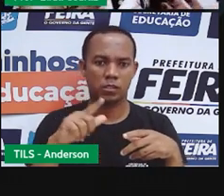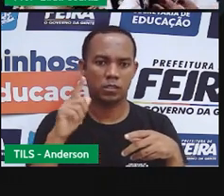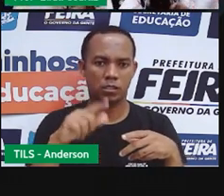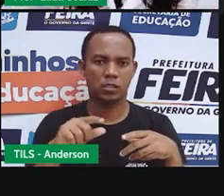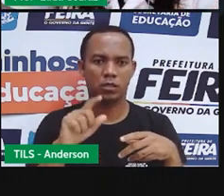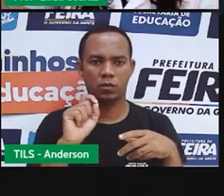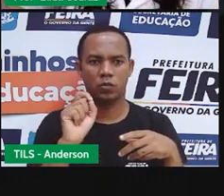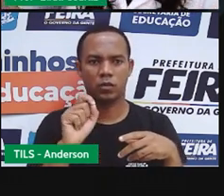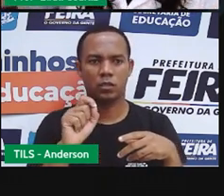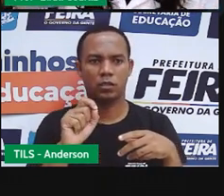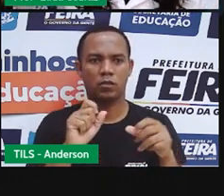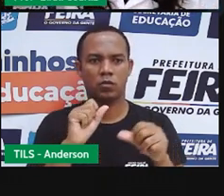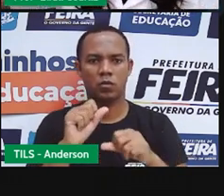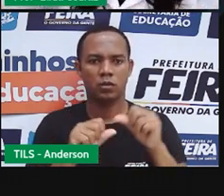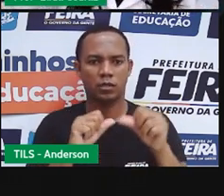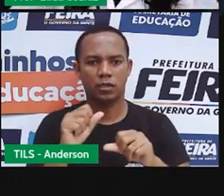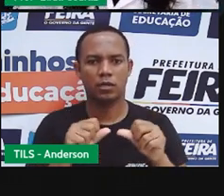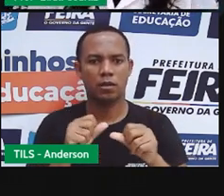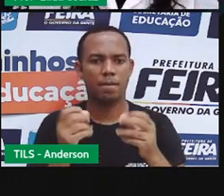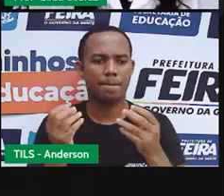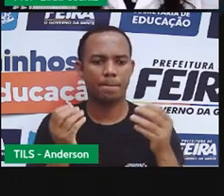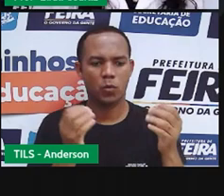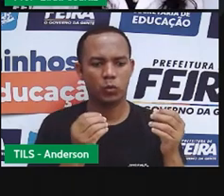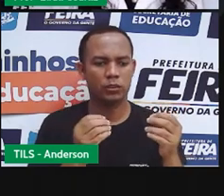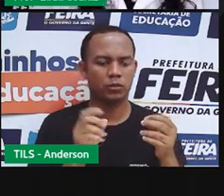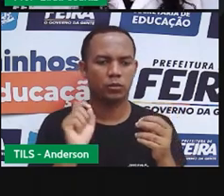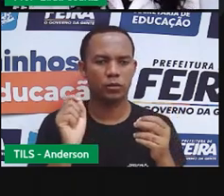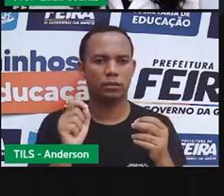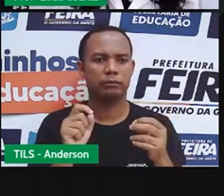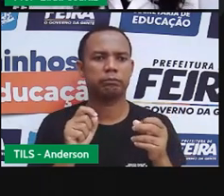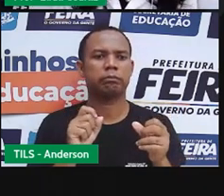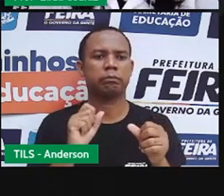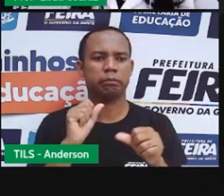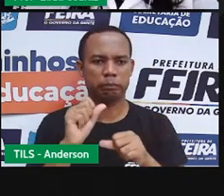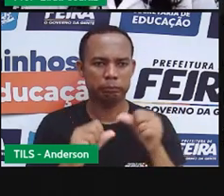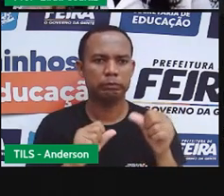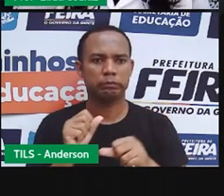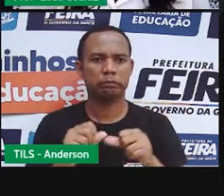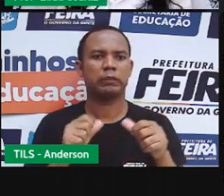numa consistência e que dê para montar aqueles painéis.